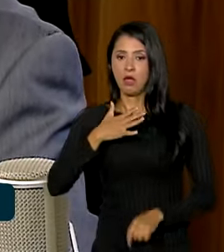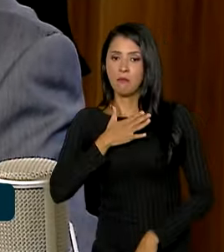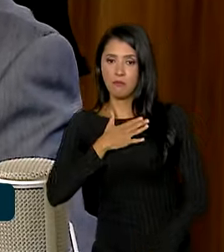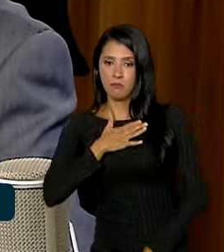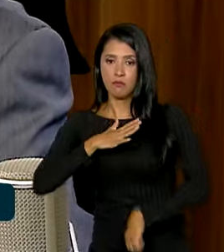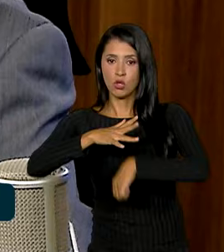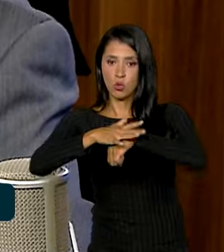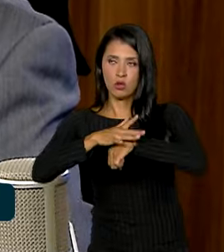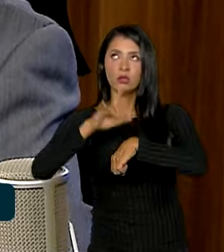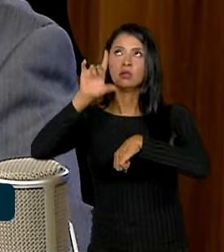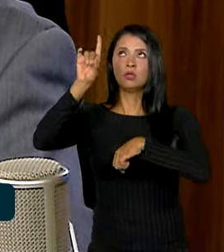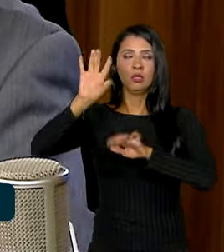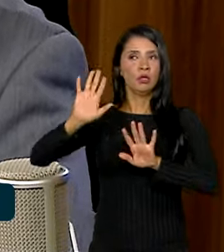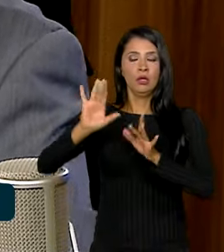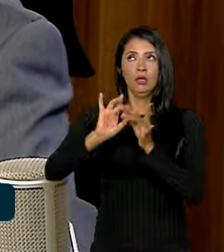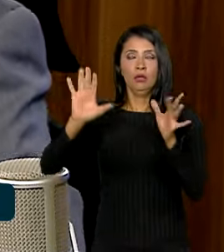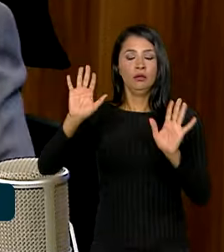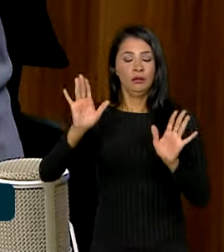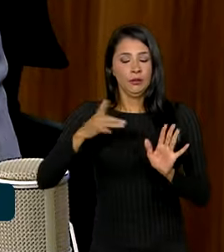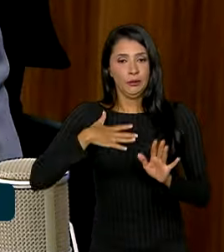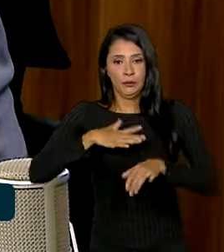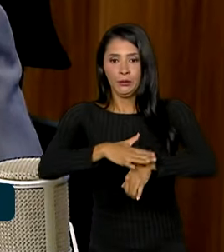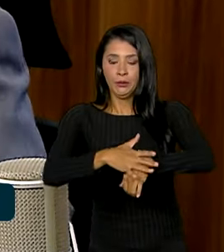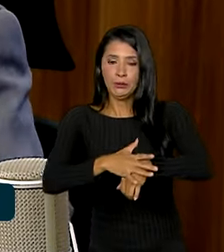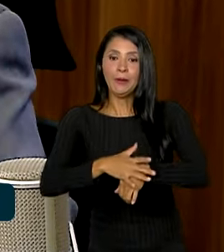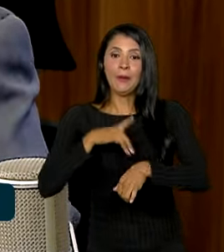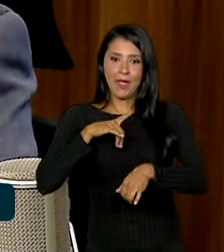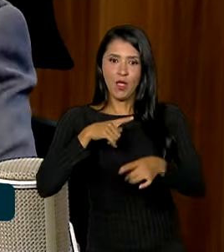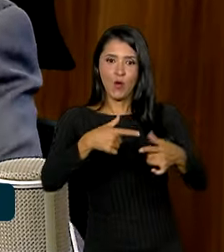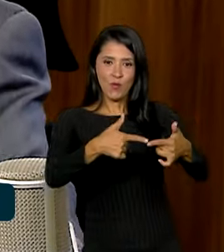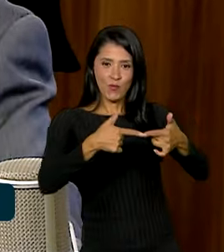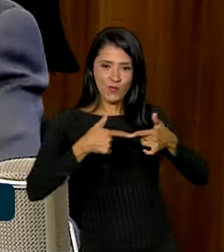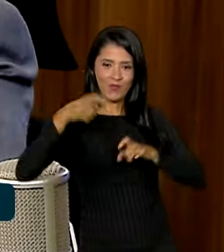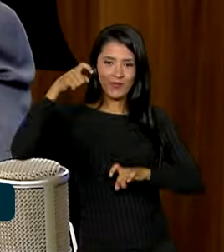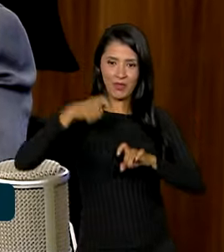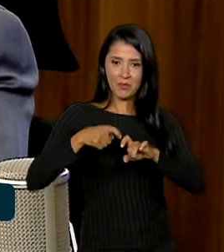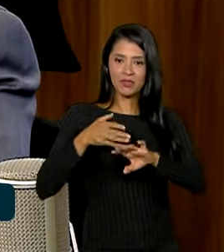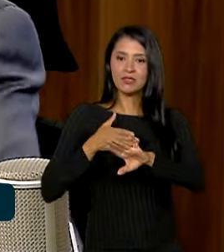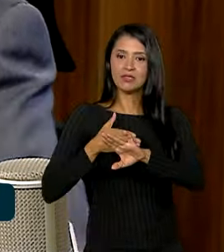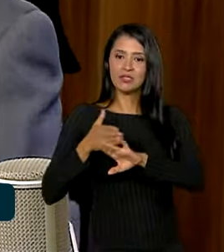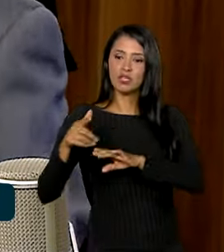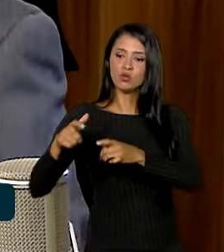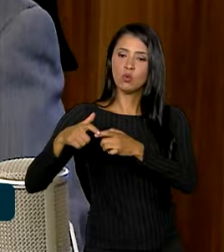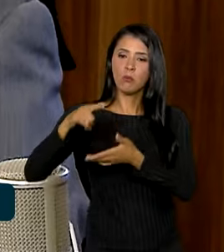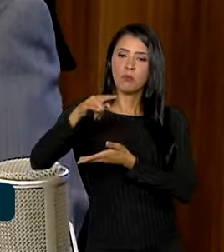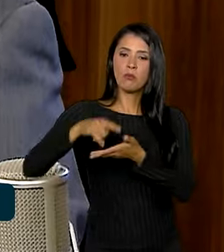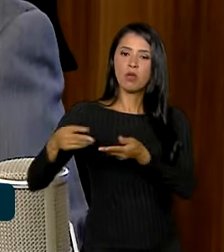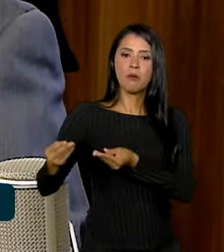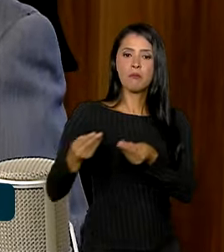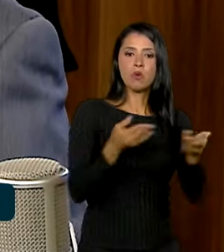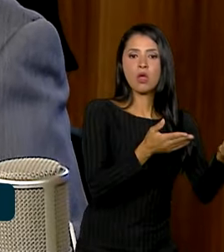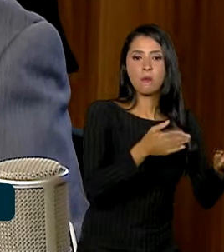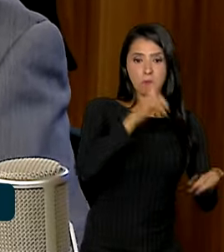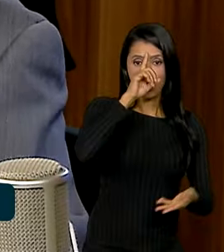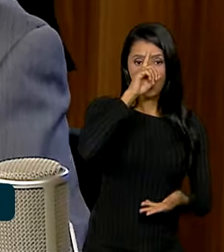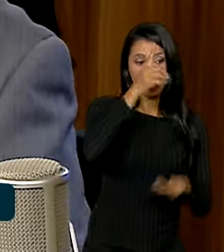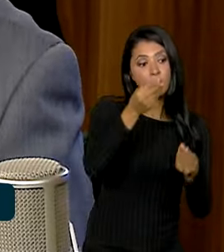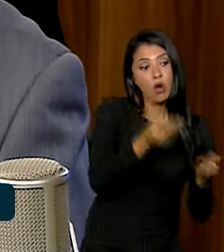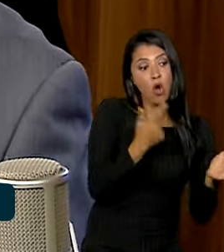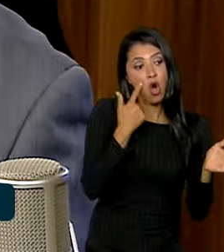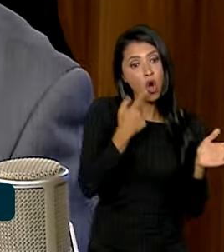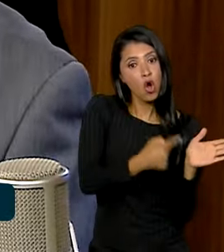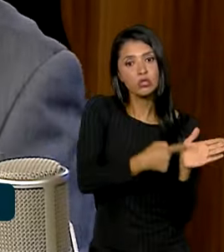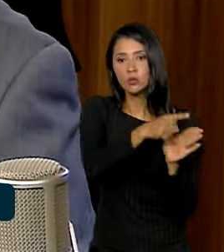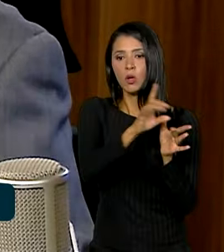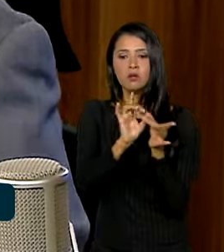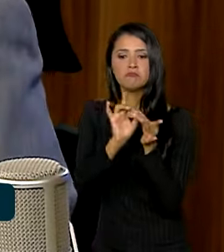me nos permita que não, eu, para poder tirar a licença médica, eu tenho que apresentar um atestado de um médico para o meu patrão, senão o meu patrão não dá o atestado para mim, não me